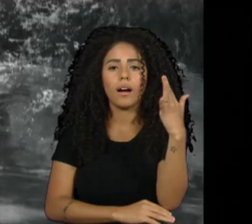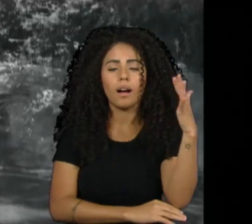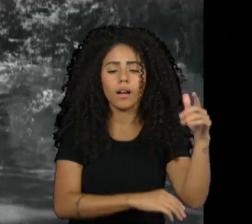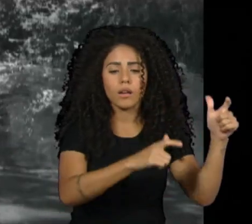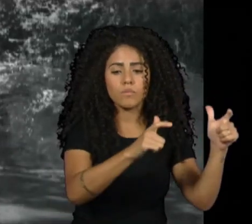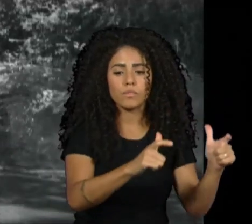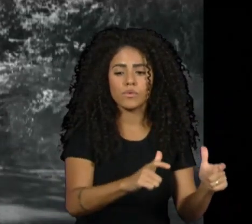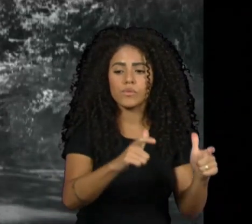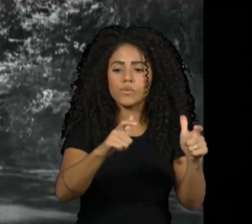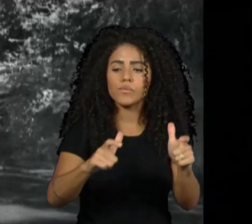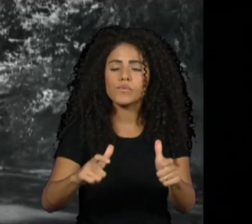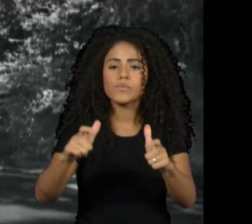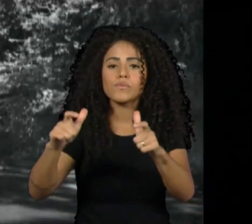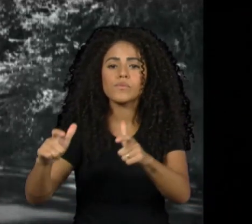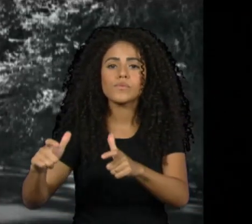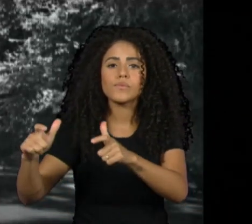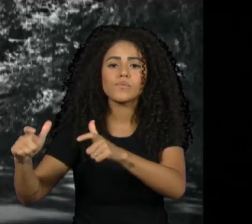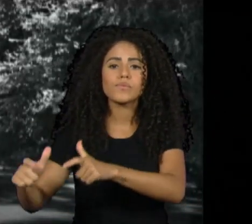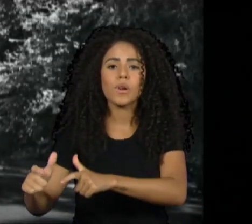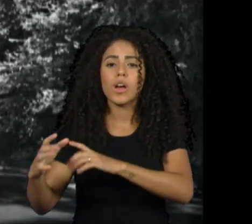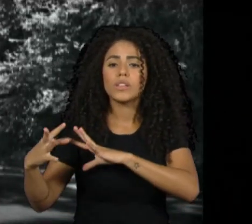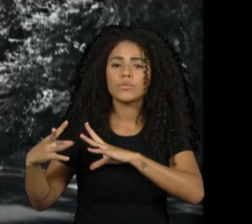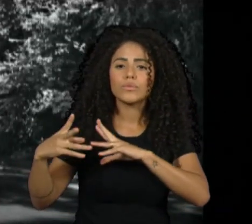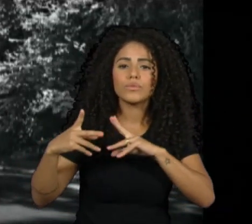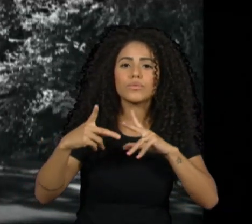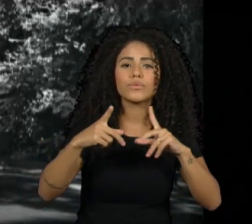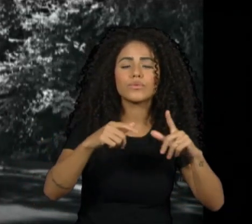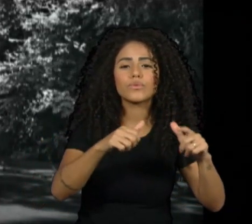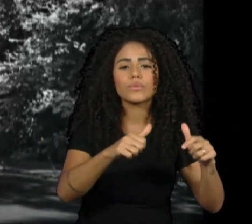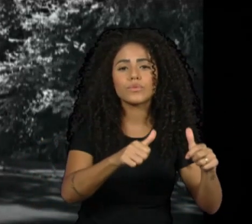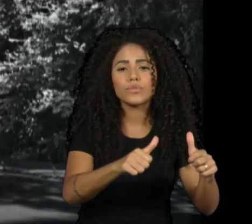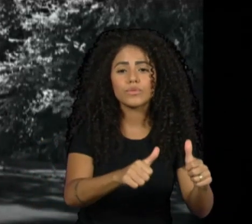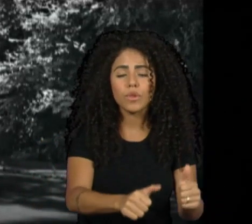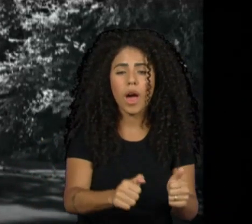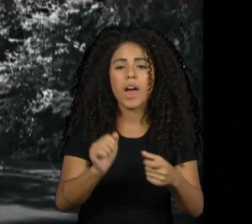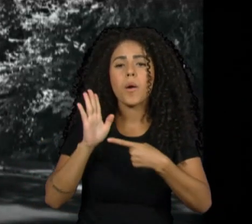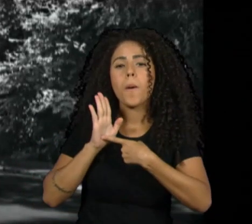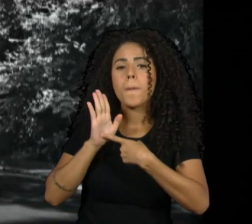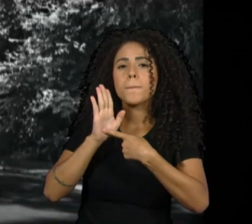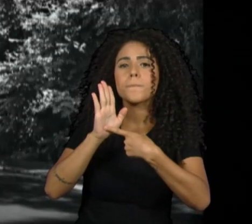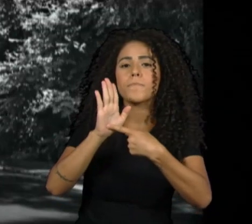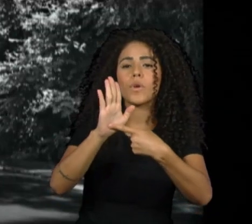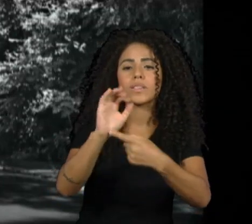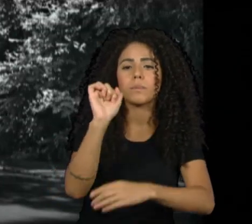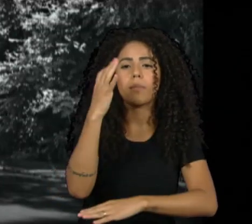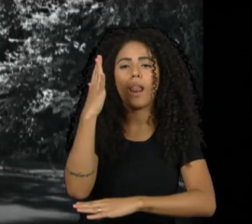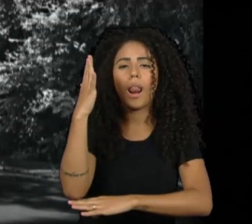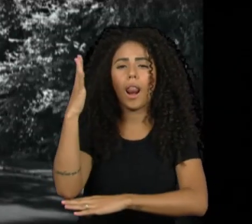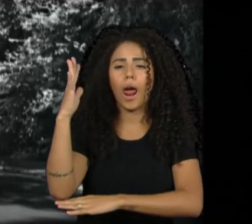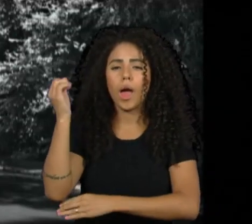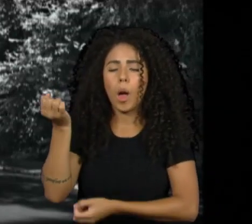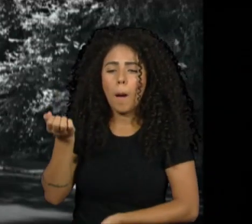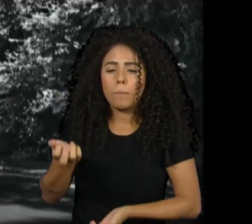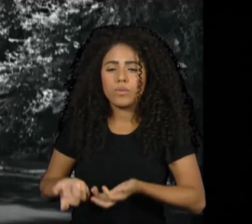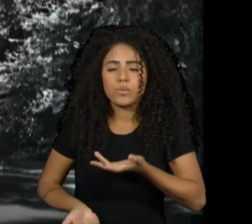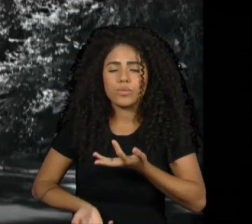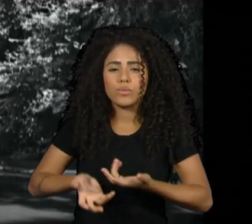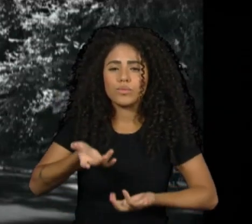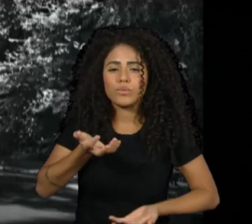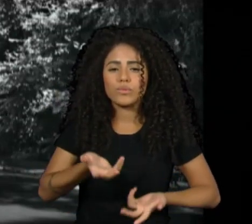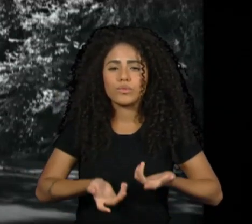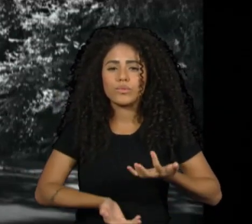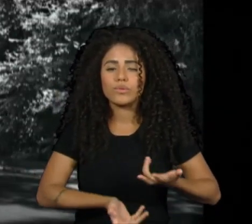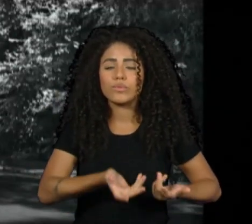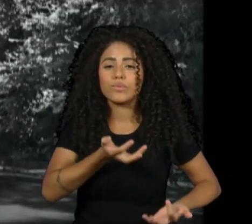e nos parques nacionais, a proporção de floresta desmatada é mínima.